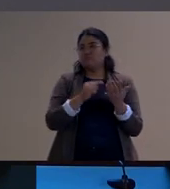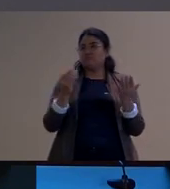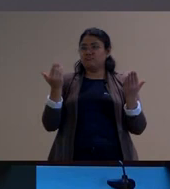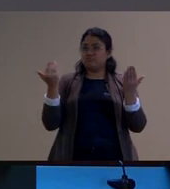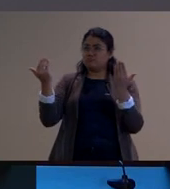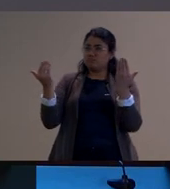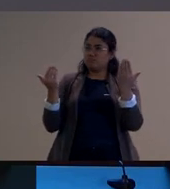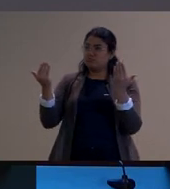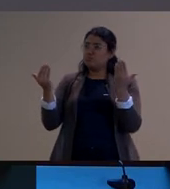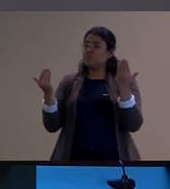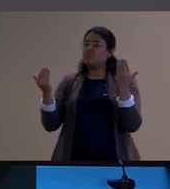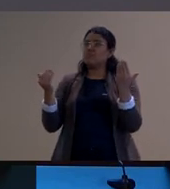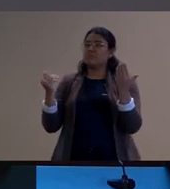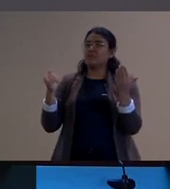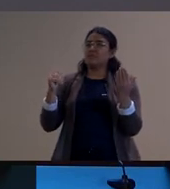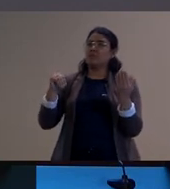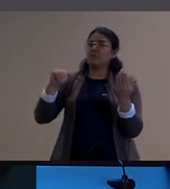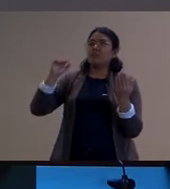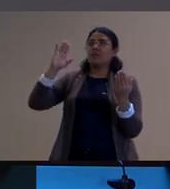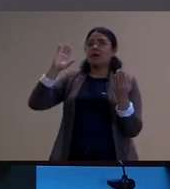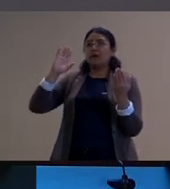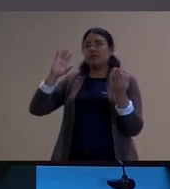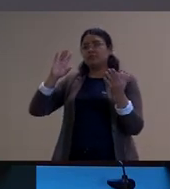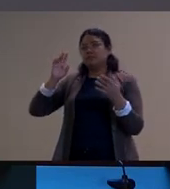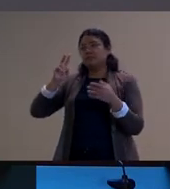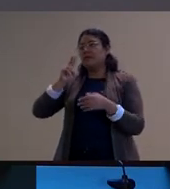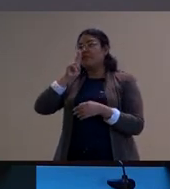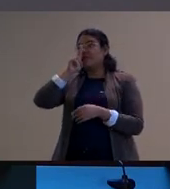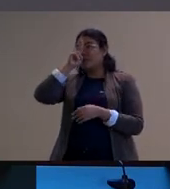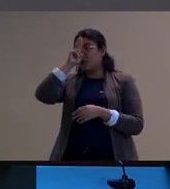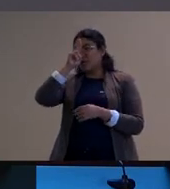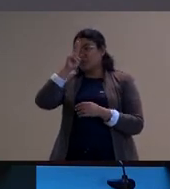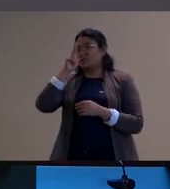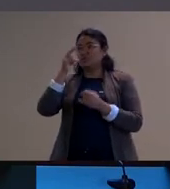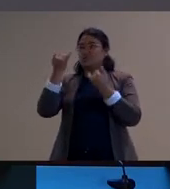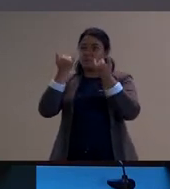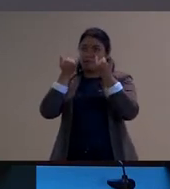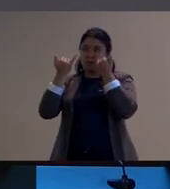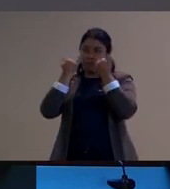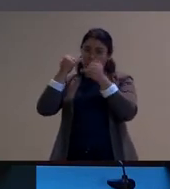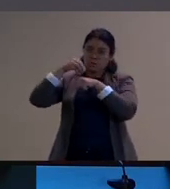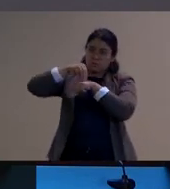é mais ainda intensificada também pela ideia de informação